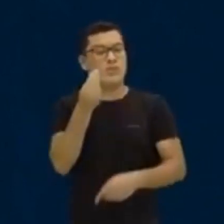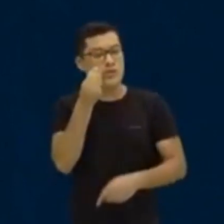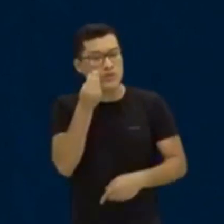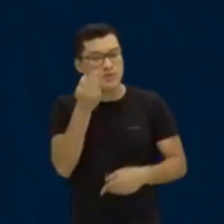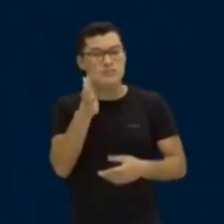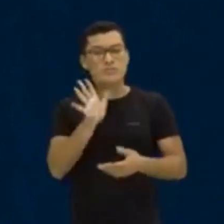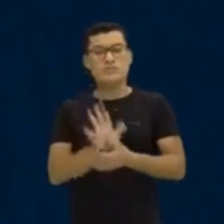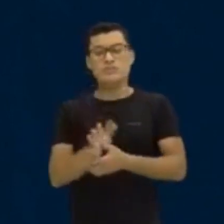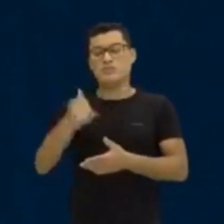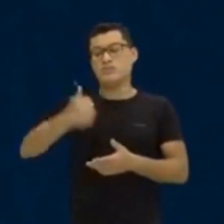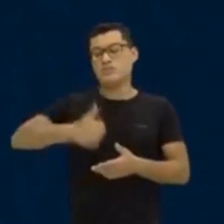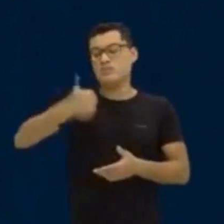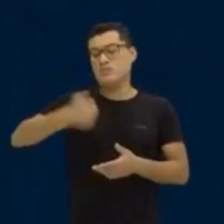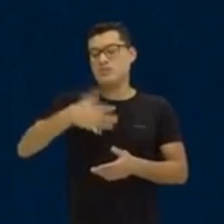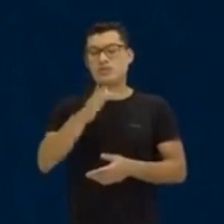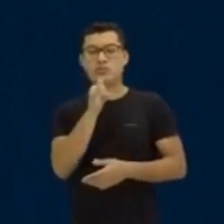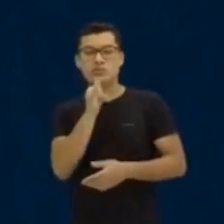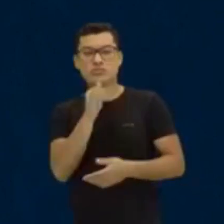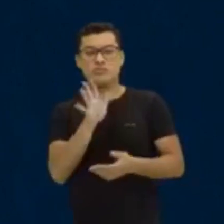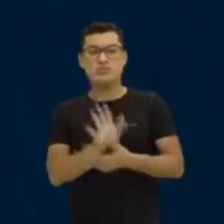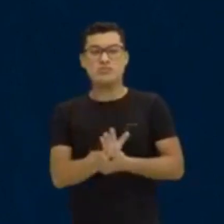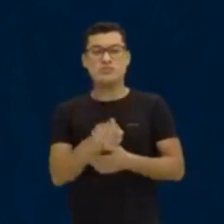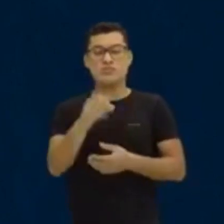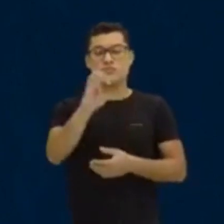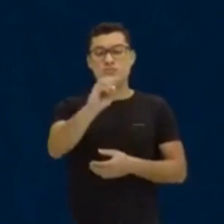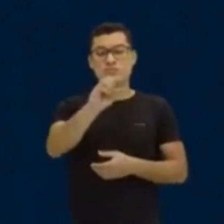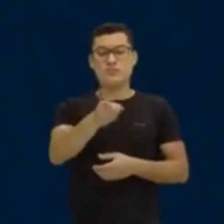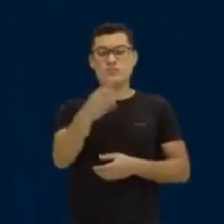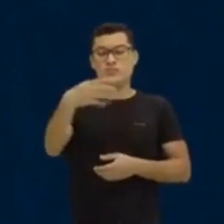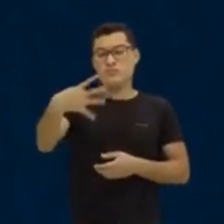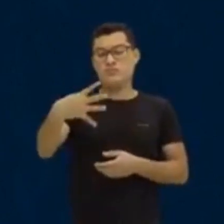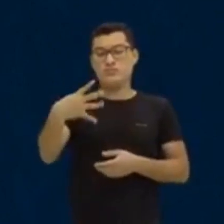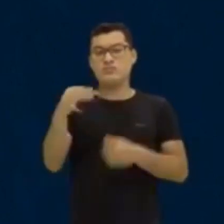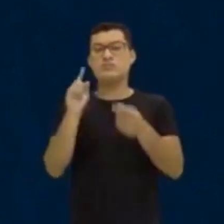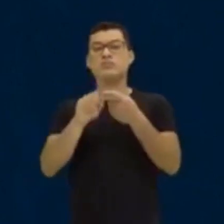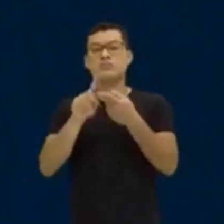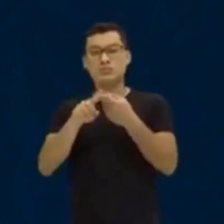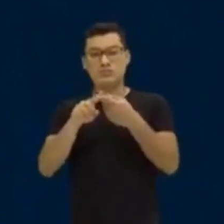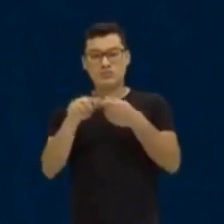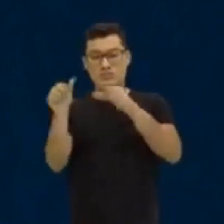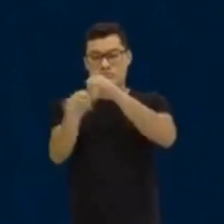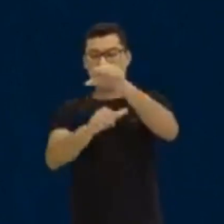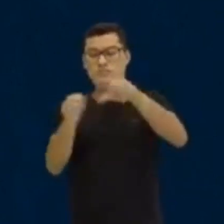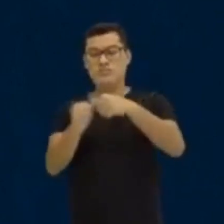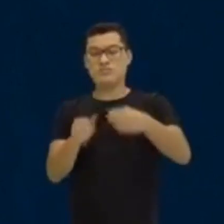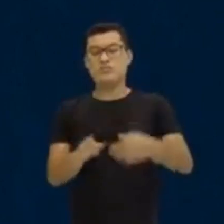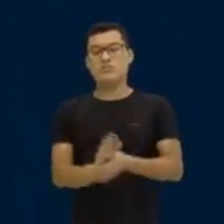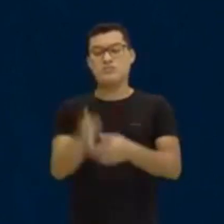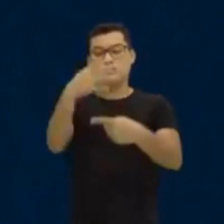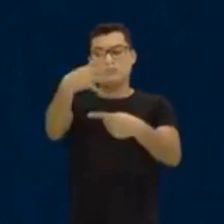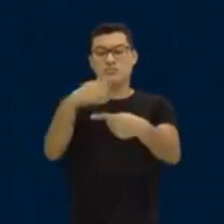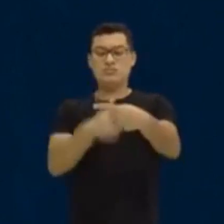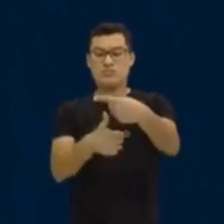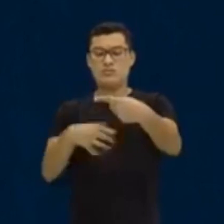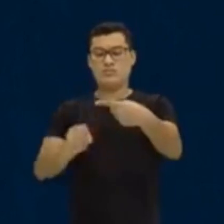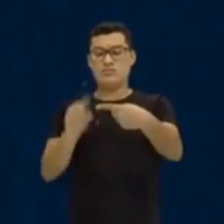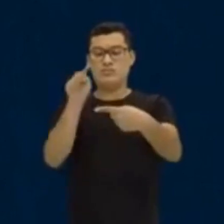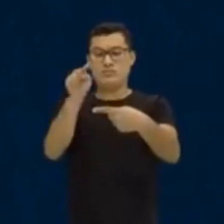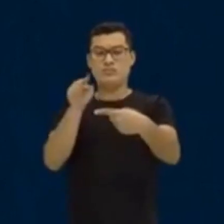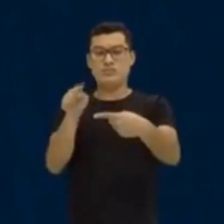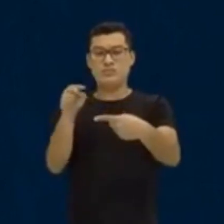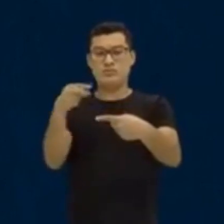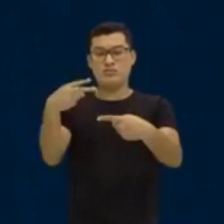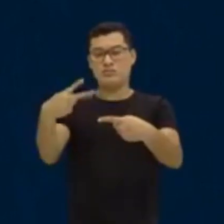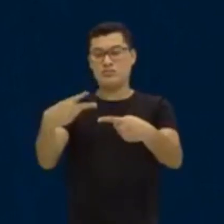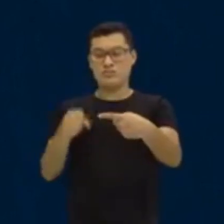este meu primeiro exemplo aqui, a fração 4 décimos, também dá para simplificar por 2, que vai ser o quê?